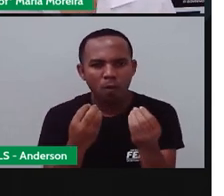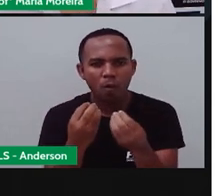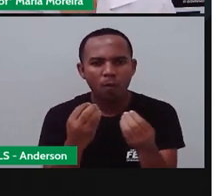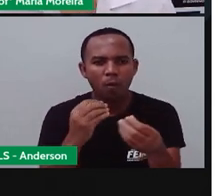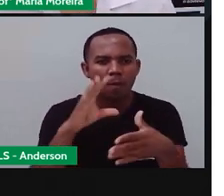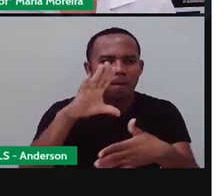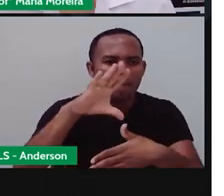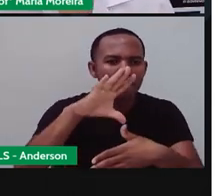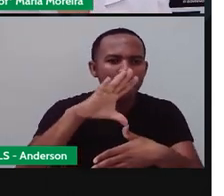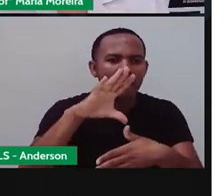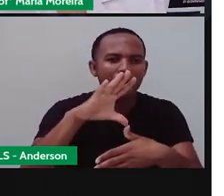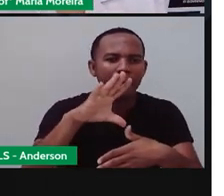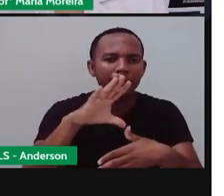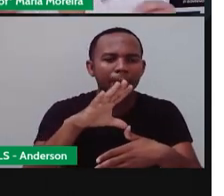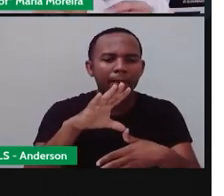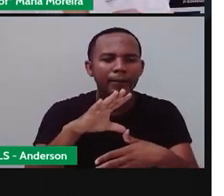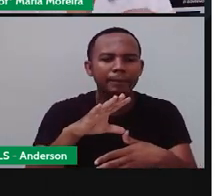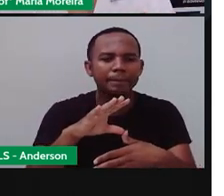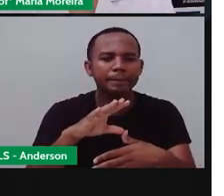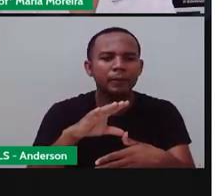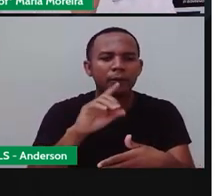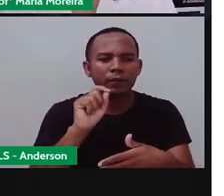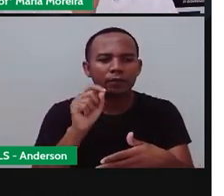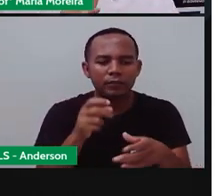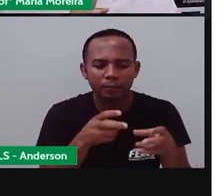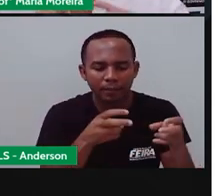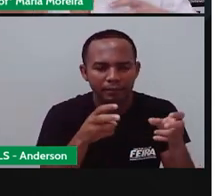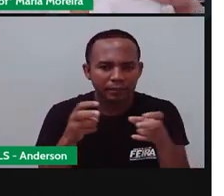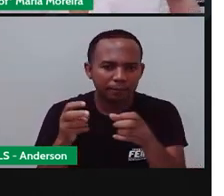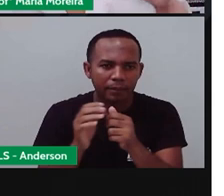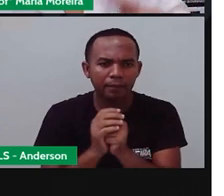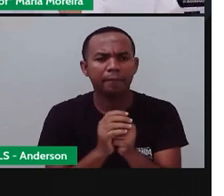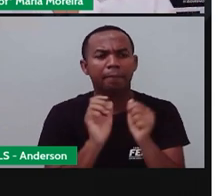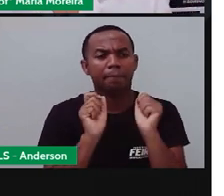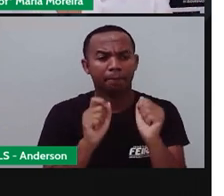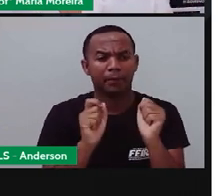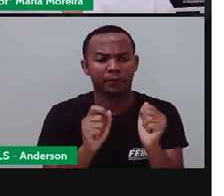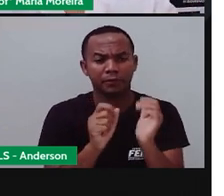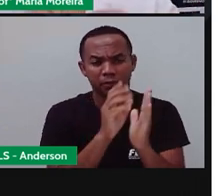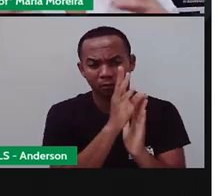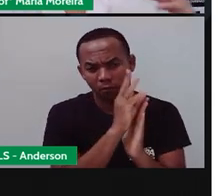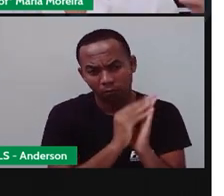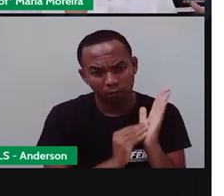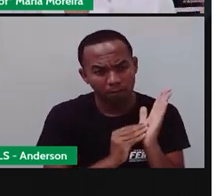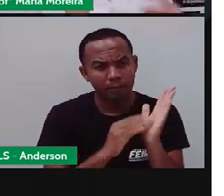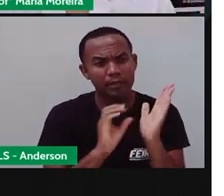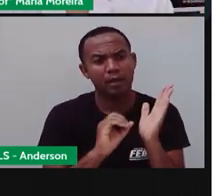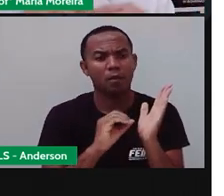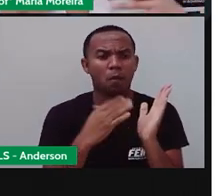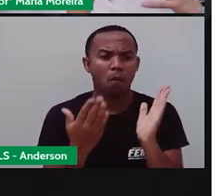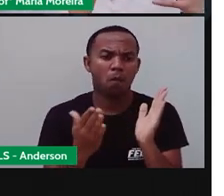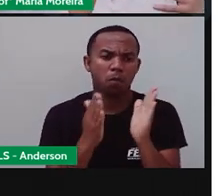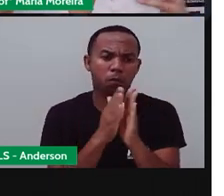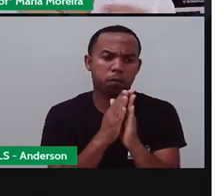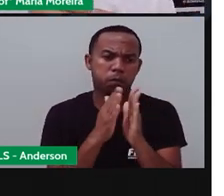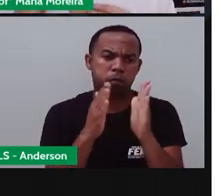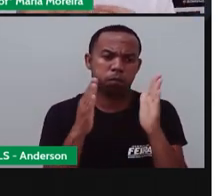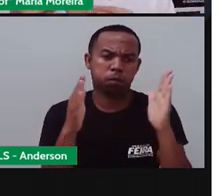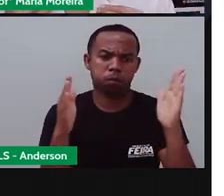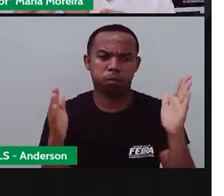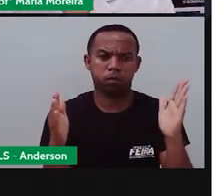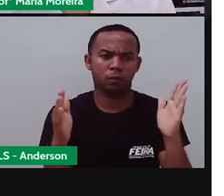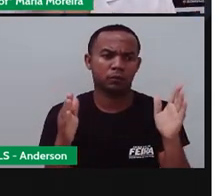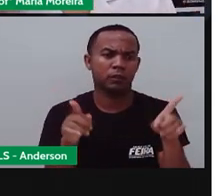O mapa. E a partir desse clique, na verdade, você pode copiar a imagem, você pode ampliar, você pode recortar,